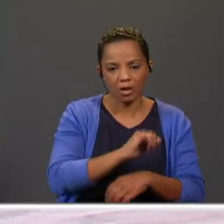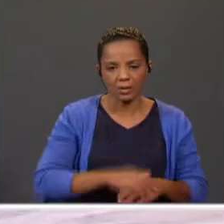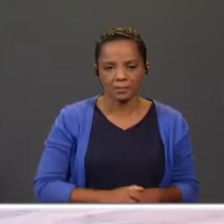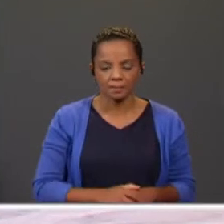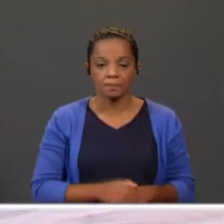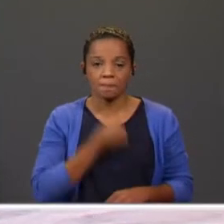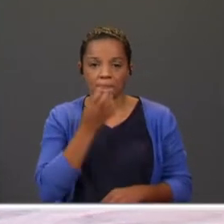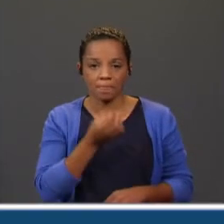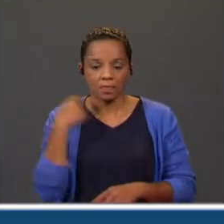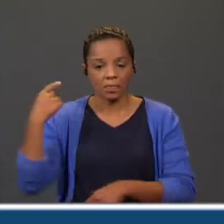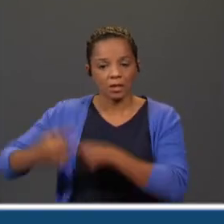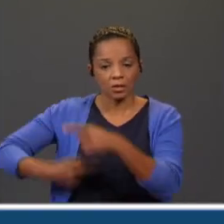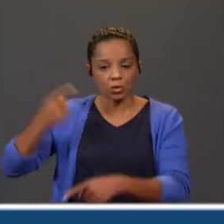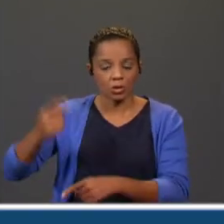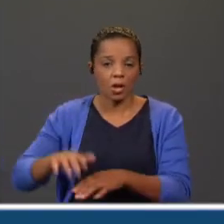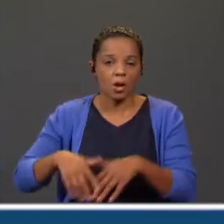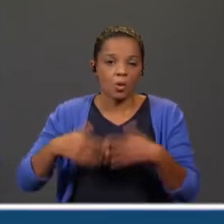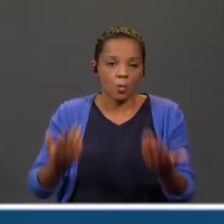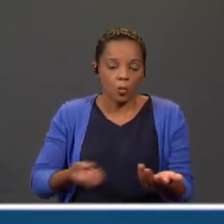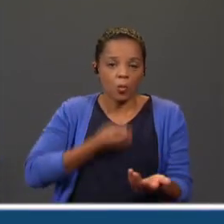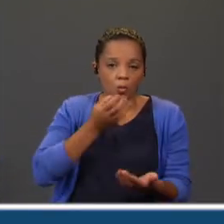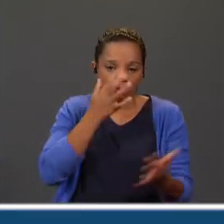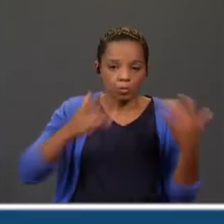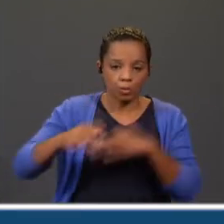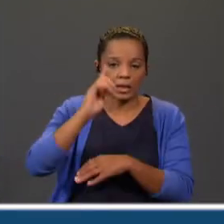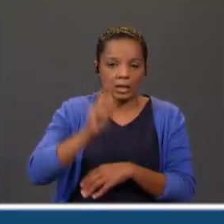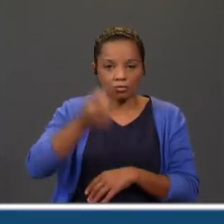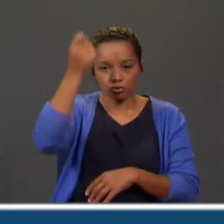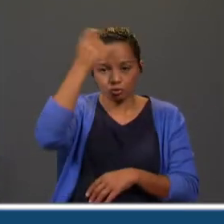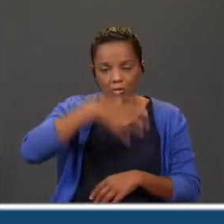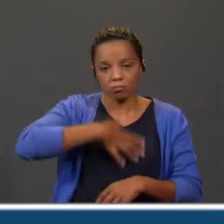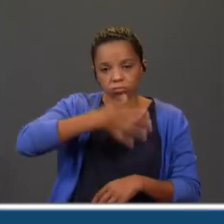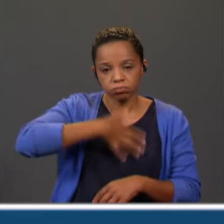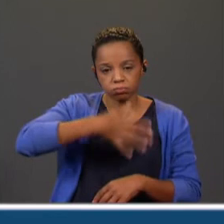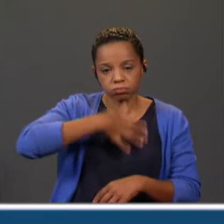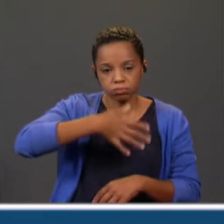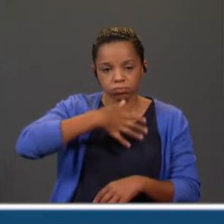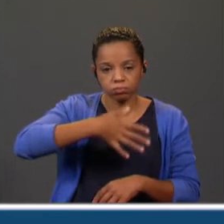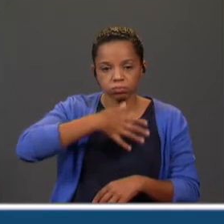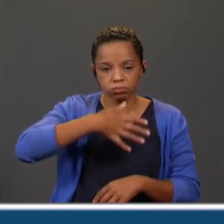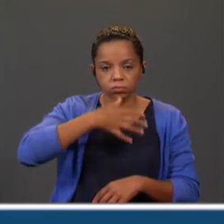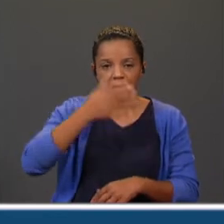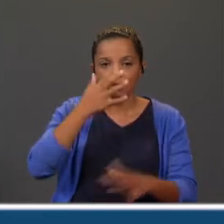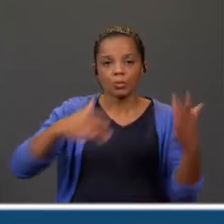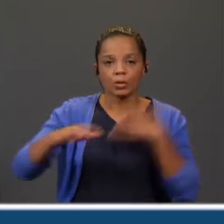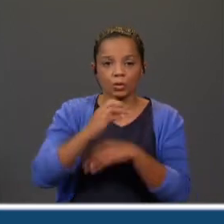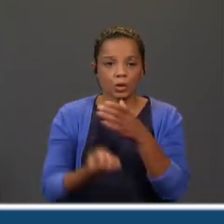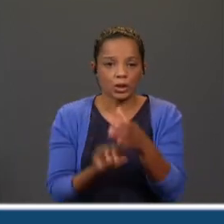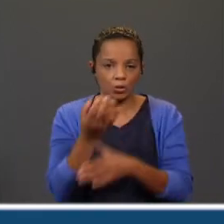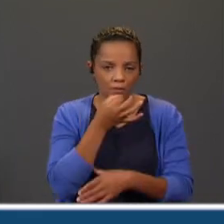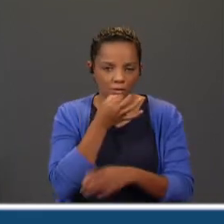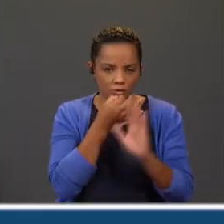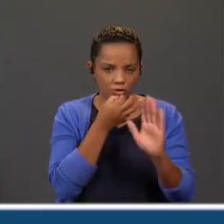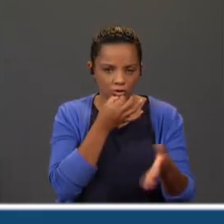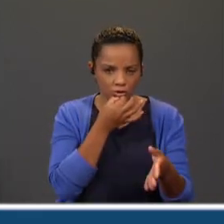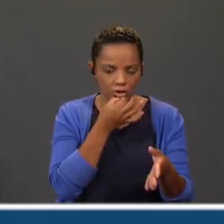O conto tradicional, ou conto popular, é uma narrativa oral criada pelo povo, e eu já vos tinha falado